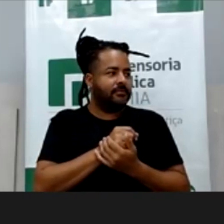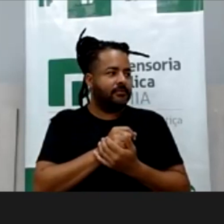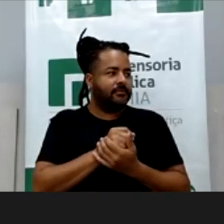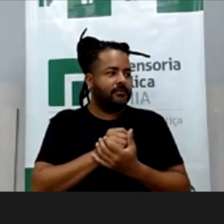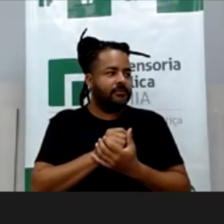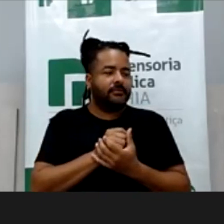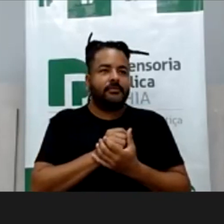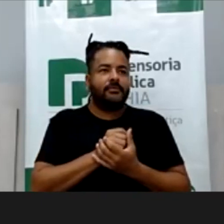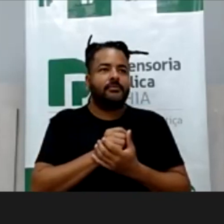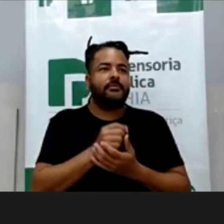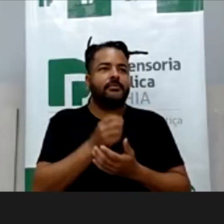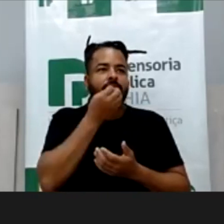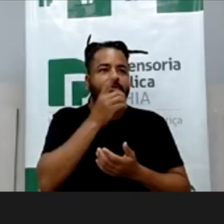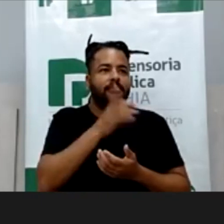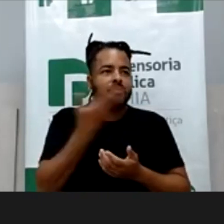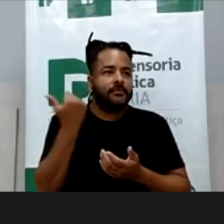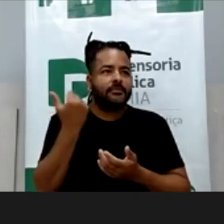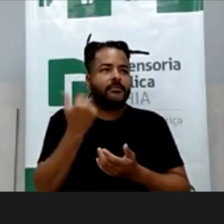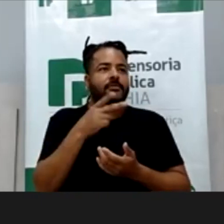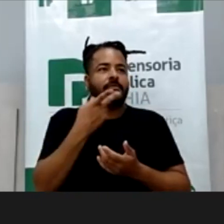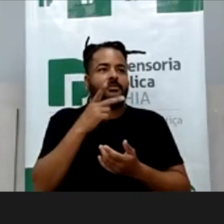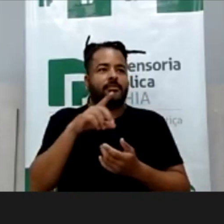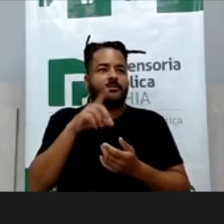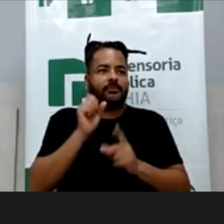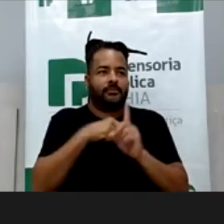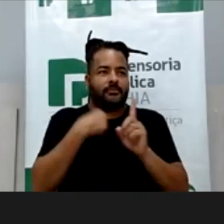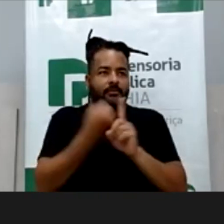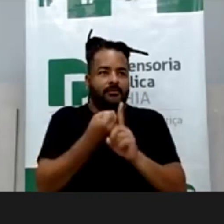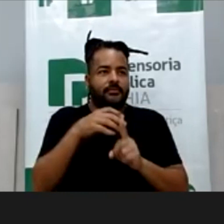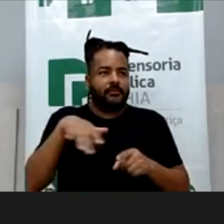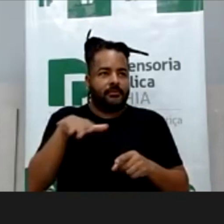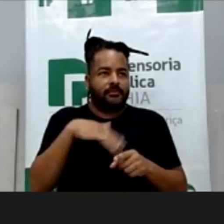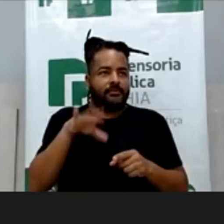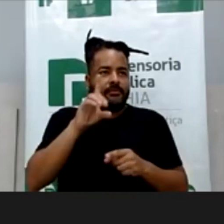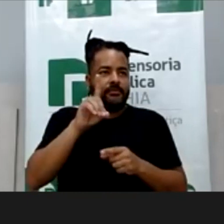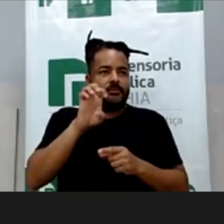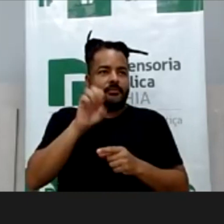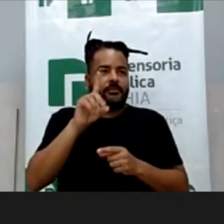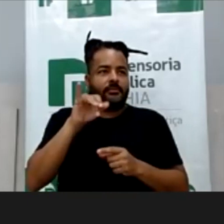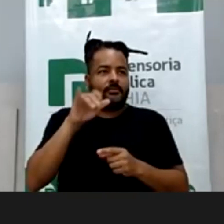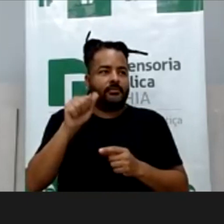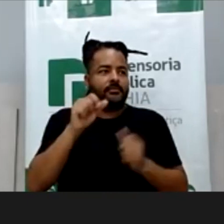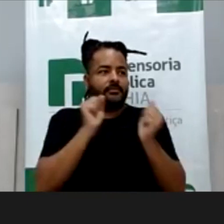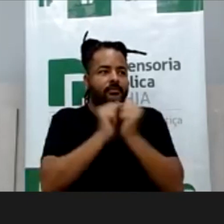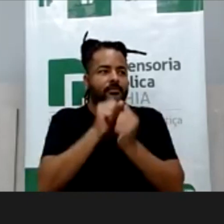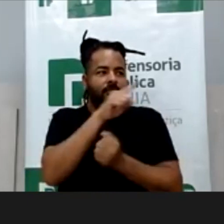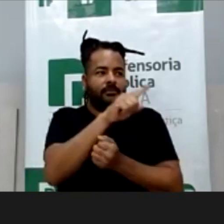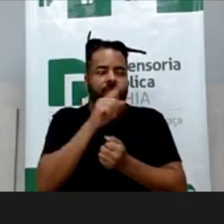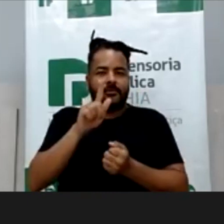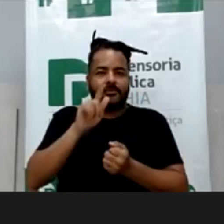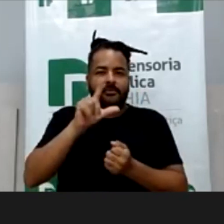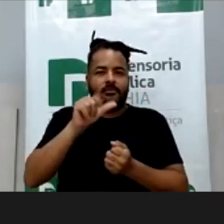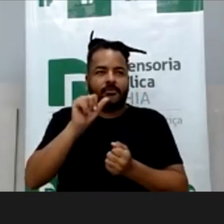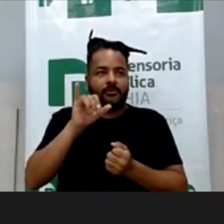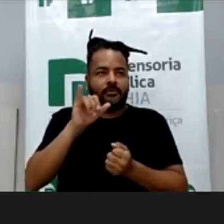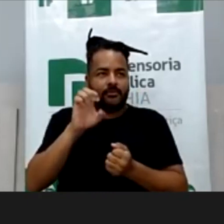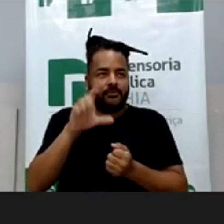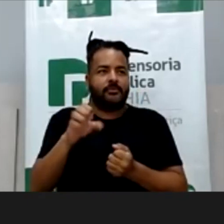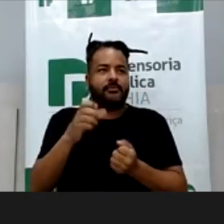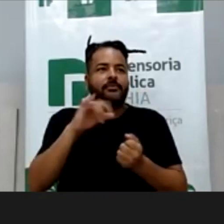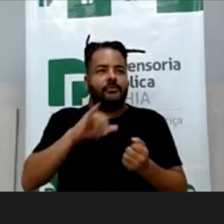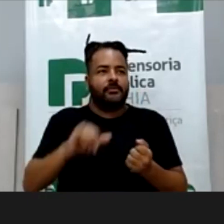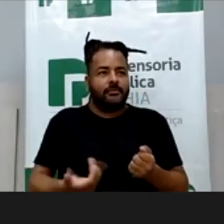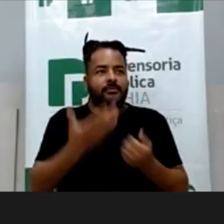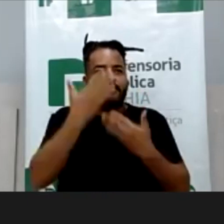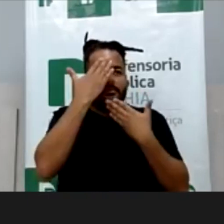Bom dia, eu sou a Lua Amília Mascarinha, sou assistente social, estou alocada na Dedica, com a doutora Gisele, que primeiro eu quero agradecer, né, pela oportunidade